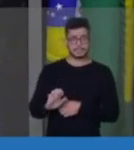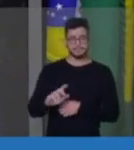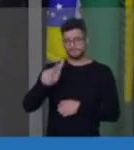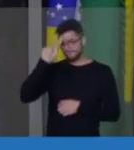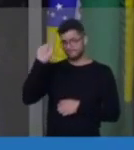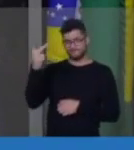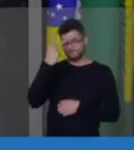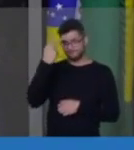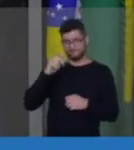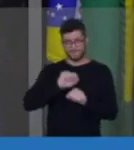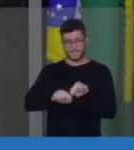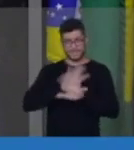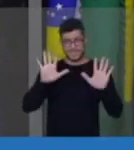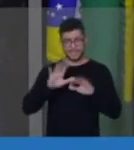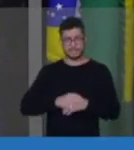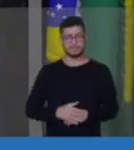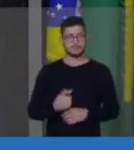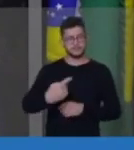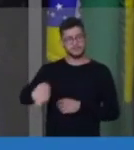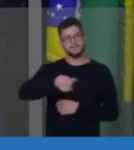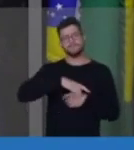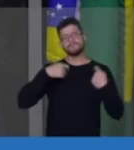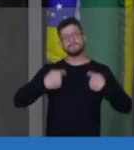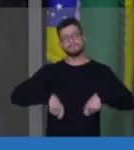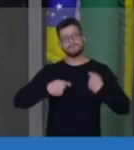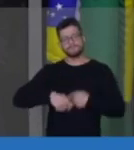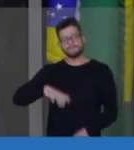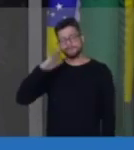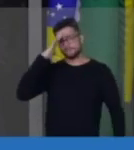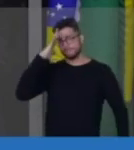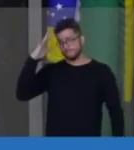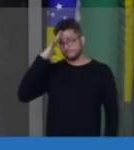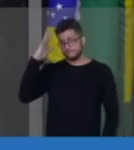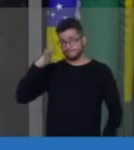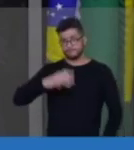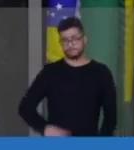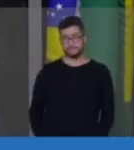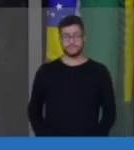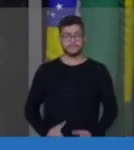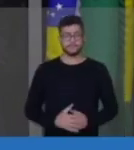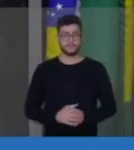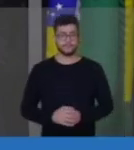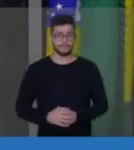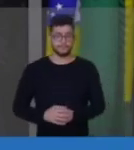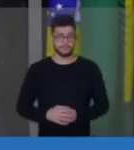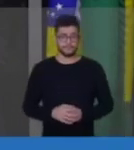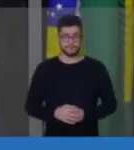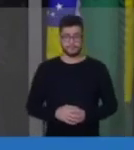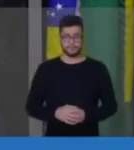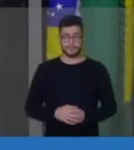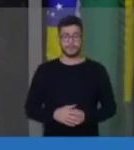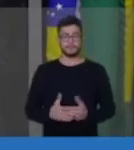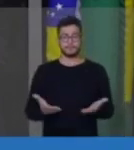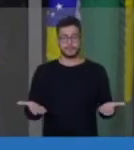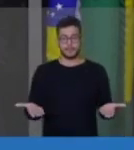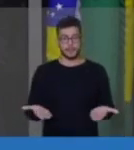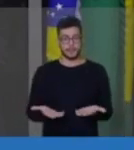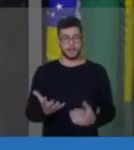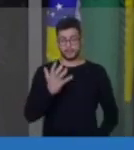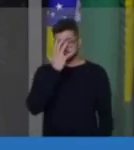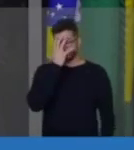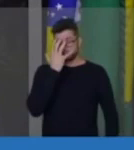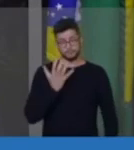que todo mundo reflita. As máscaras cada vez mais elas têm caído.